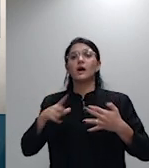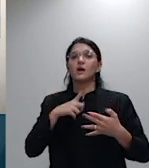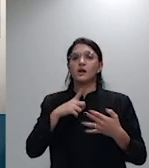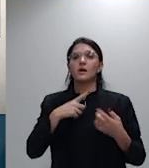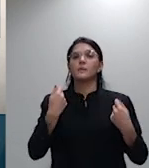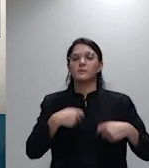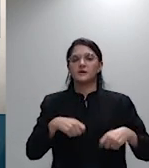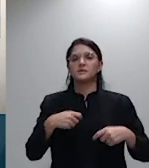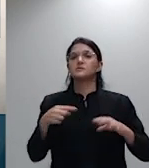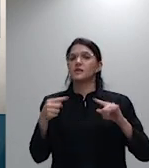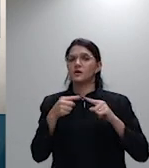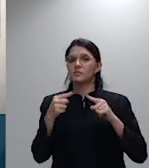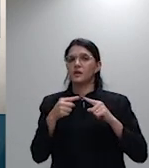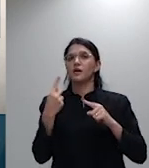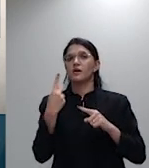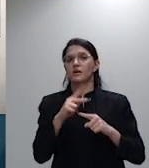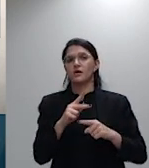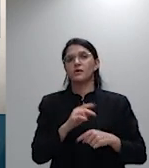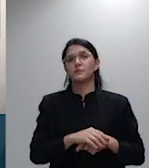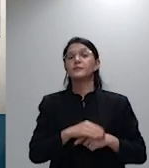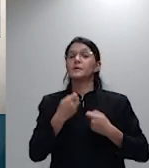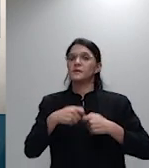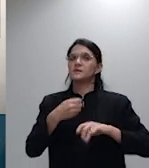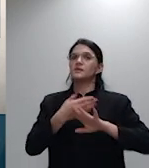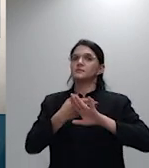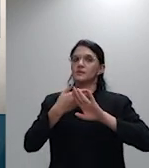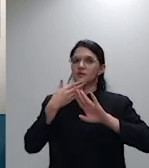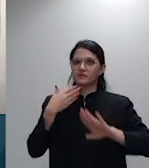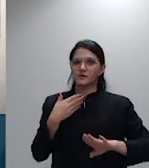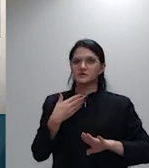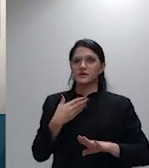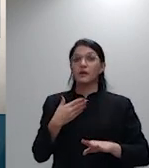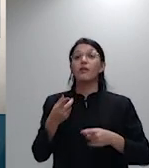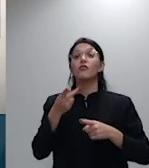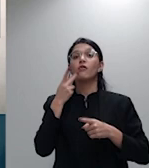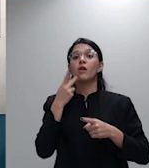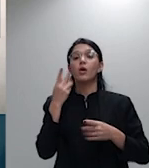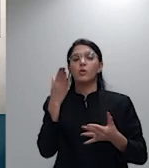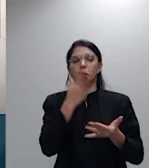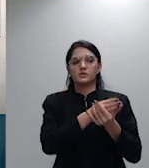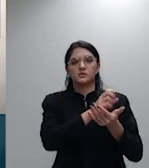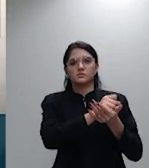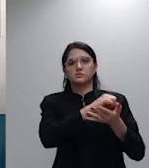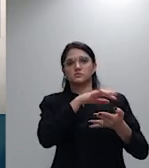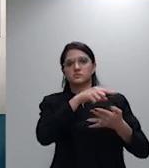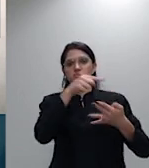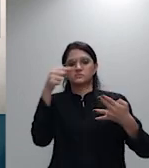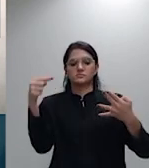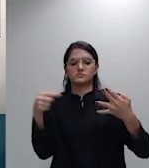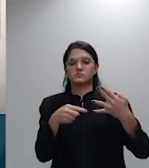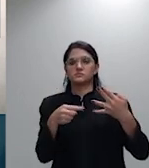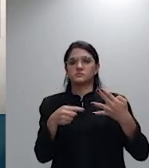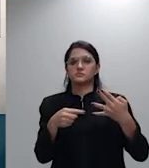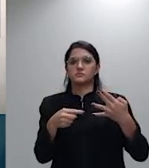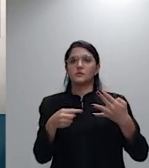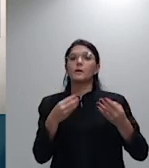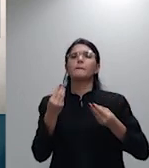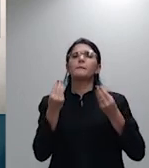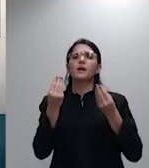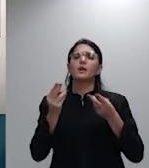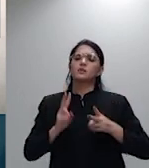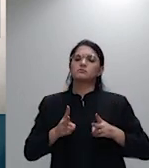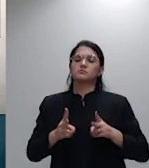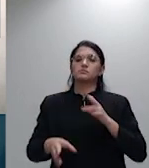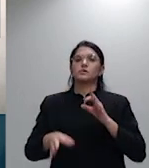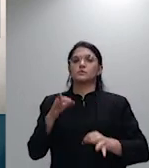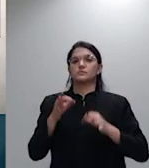determinando o retorno dos autos à origem para que se prosseguisse no julgamento da ação declaratória tanto é verdade que